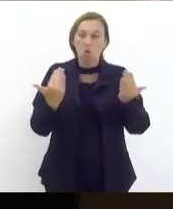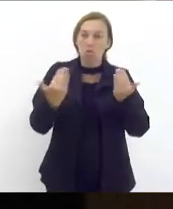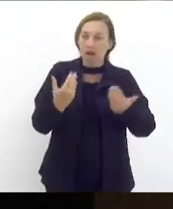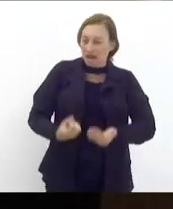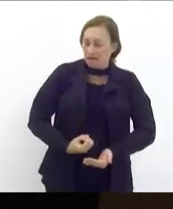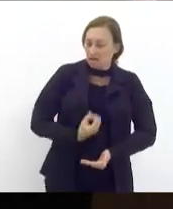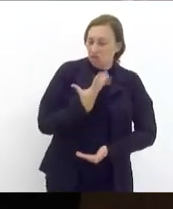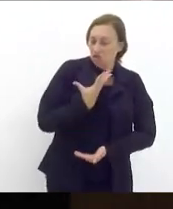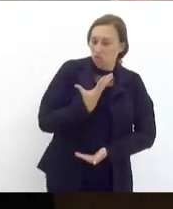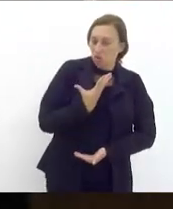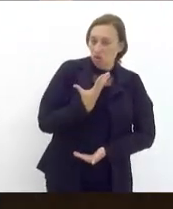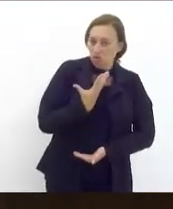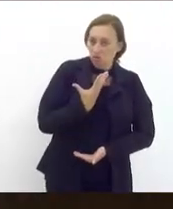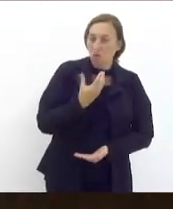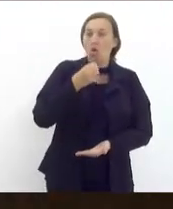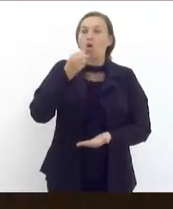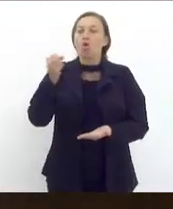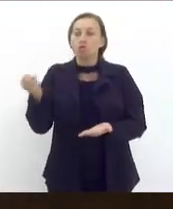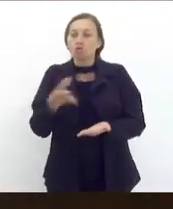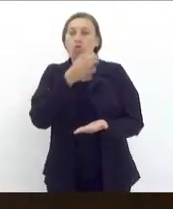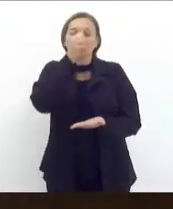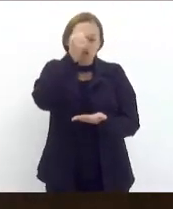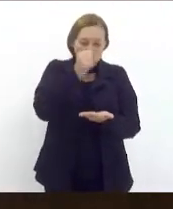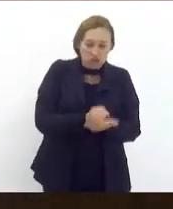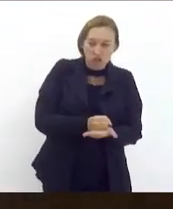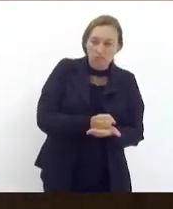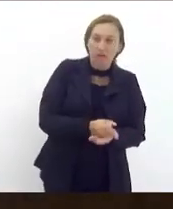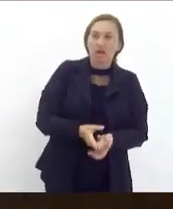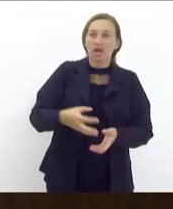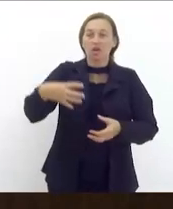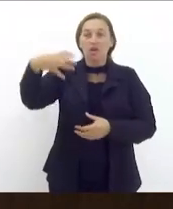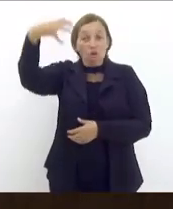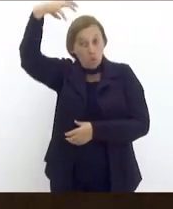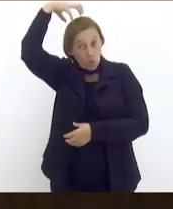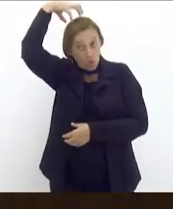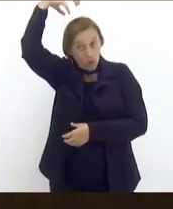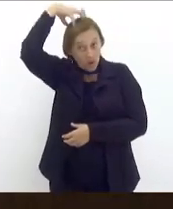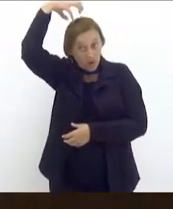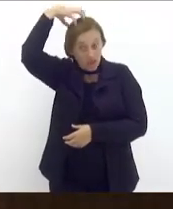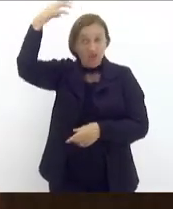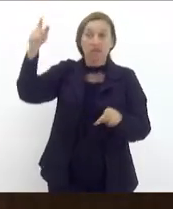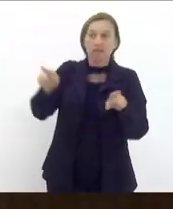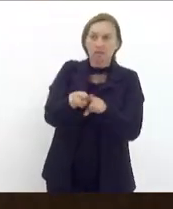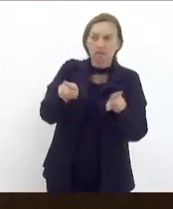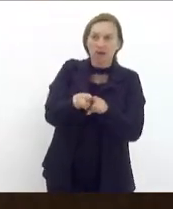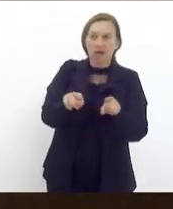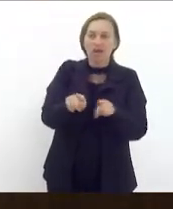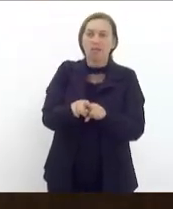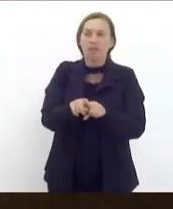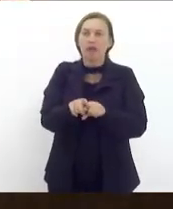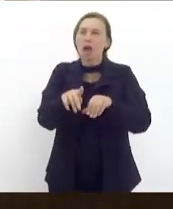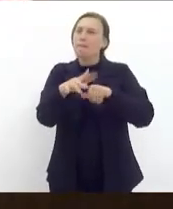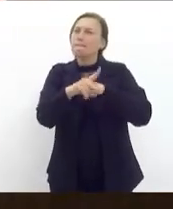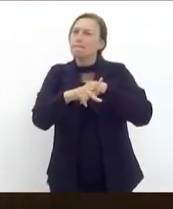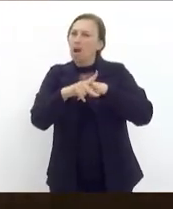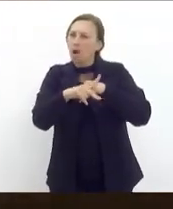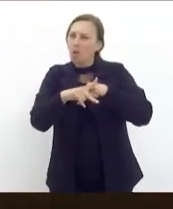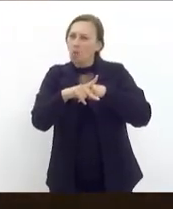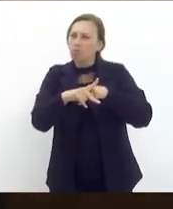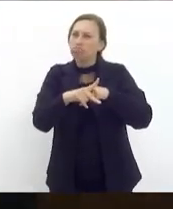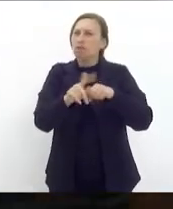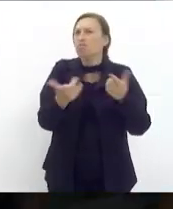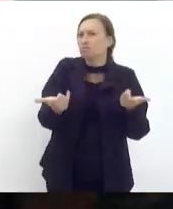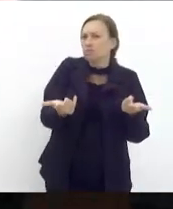o Novo Testamento, os Reis, as Epístolas de Paulo, por exemplo, a Epístola de Paulo é